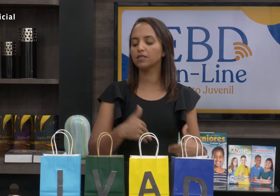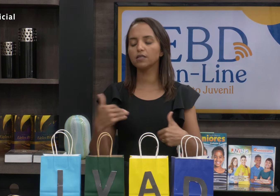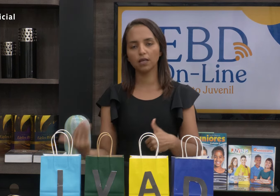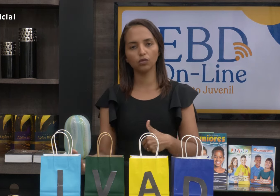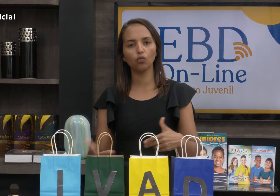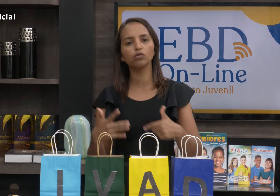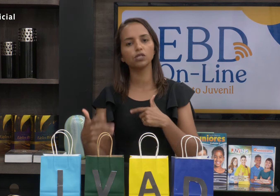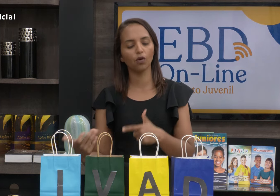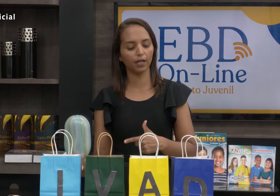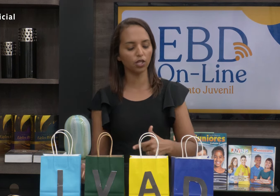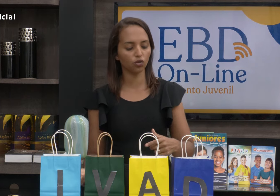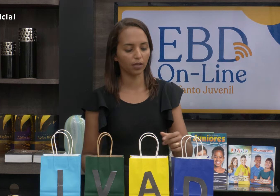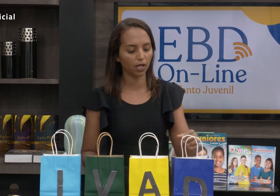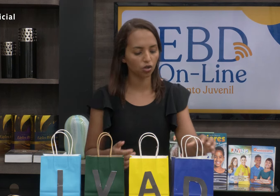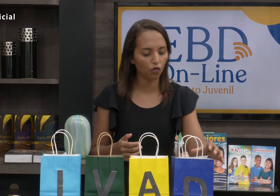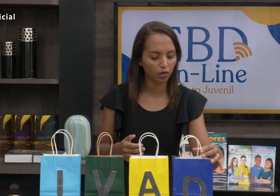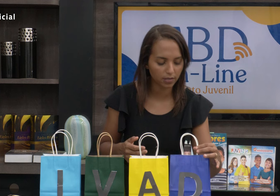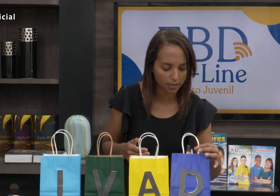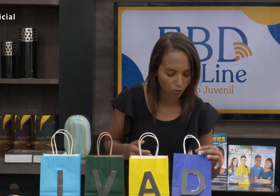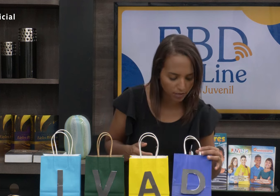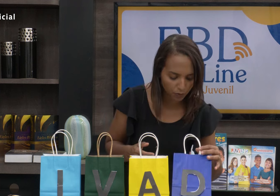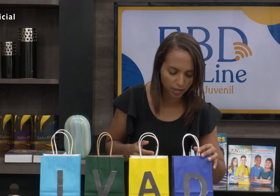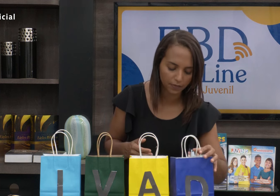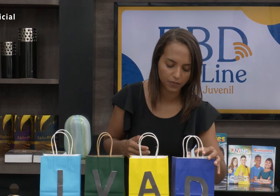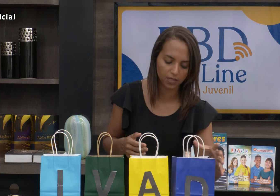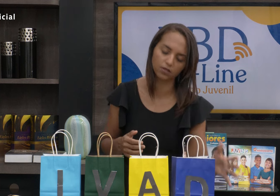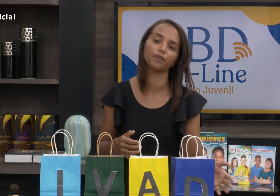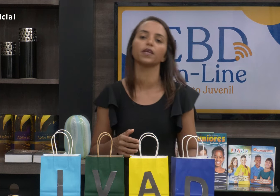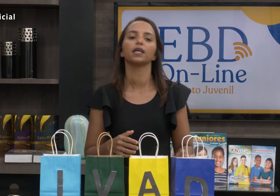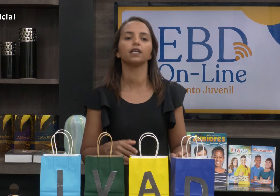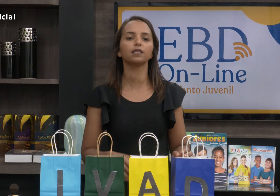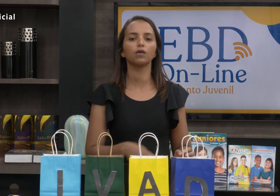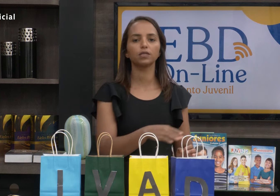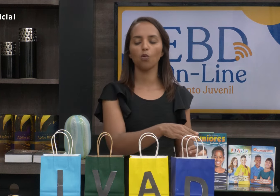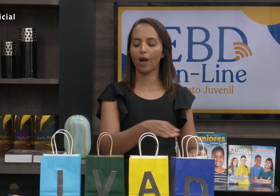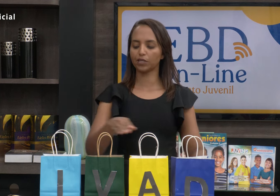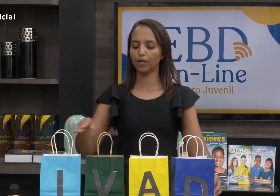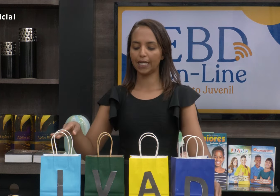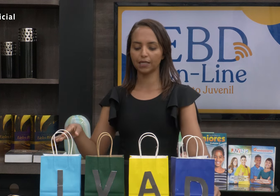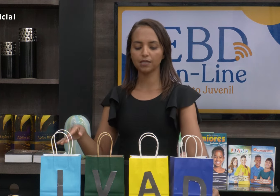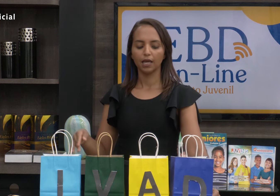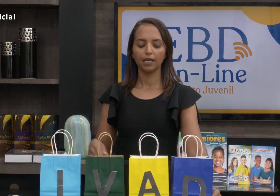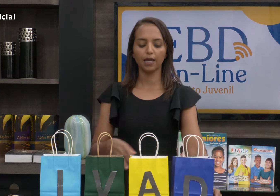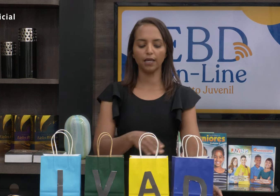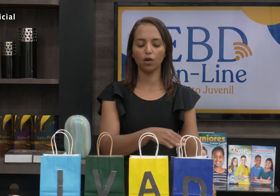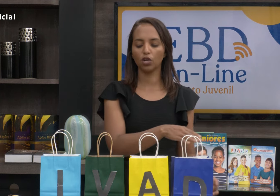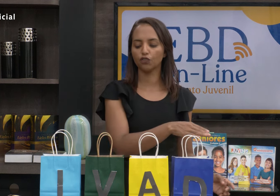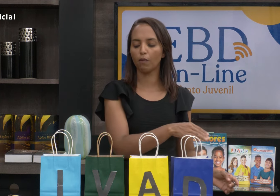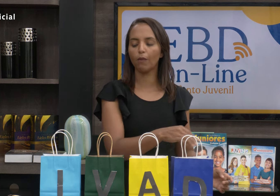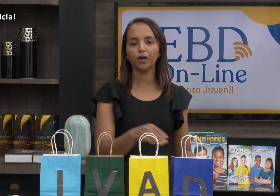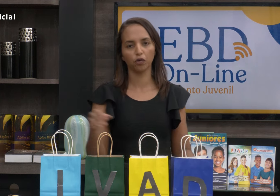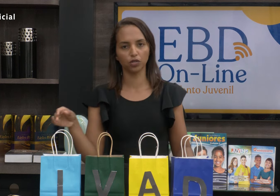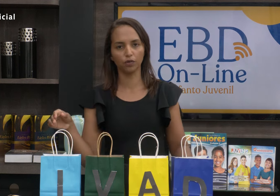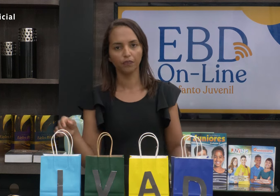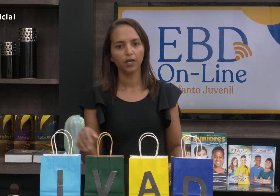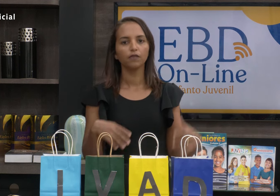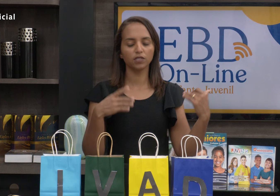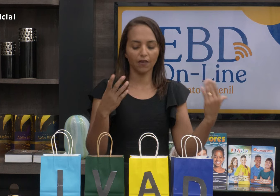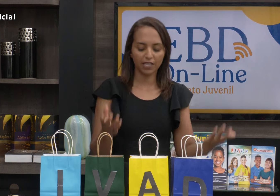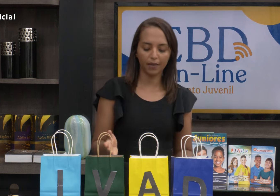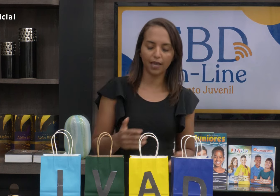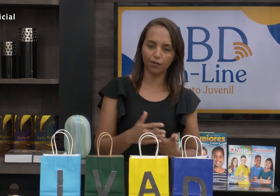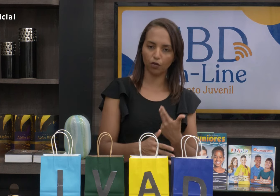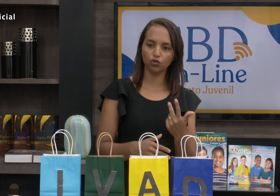você vai dizendo o desenrolar da história, tá? Deixa eu conferir aí se você começa por aqui. Isso. Então, são quatro letras. E aqui eu quis formar um acróstico.